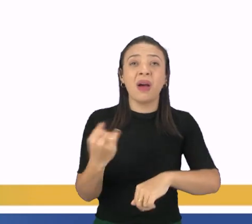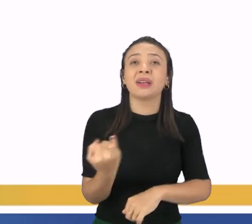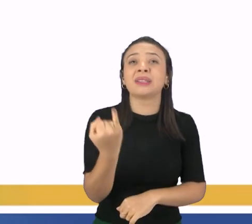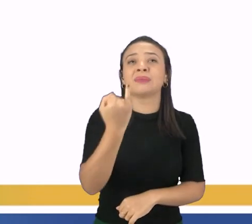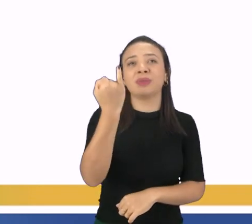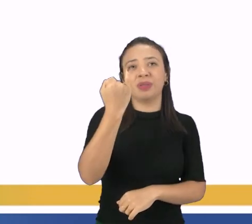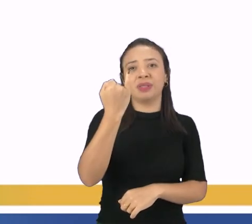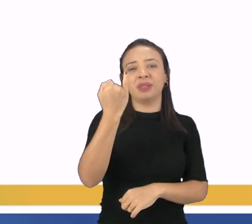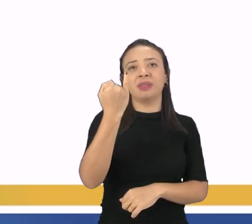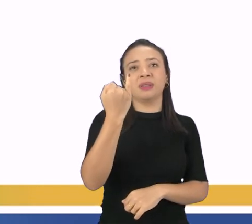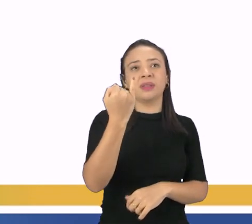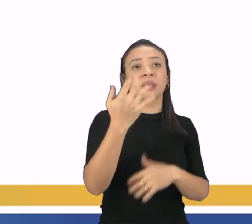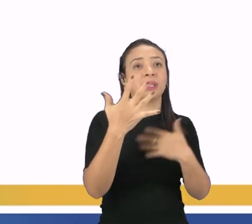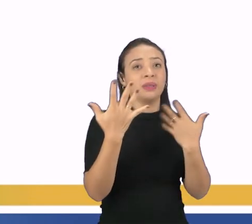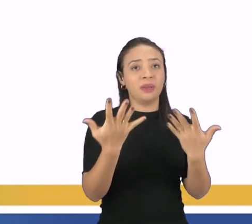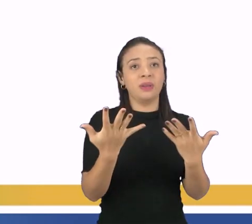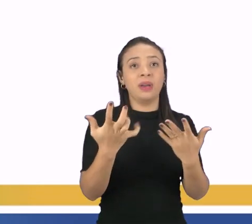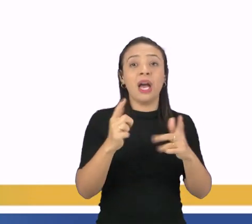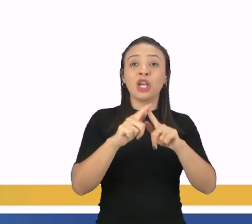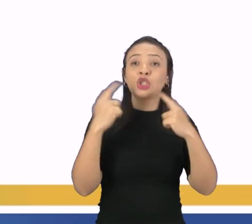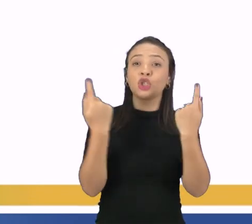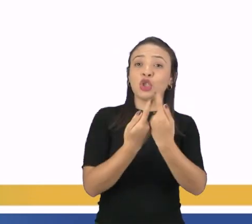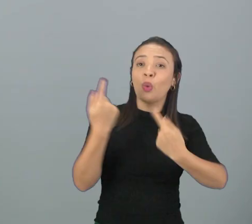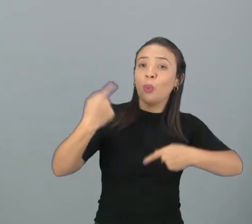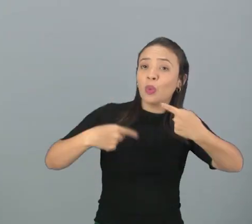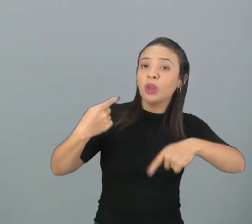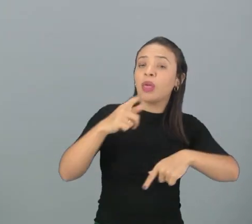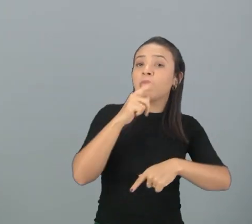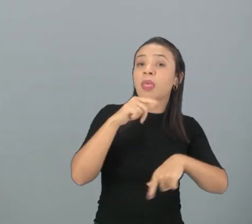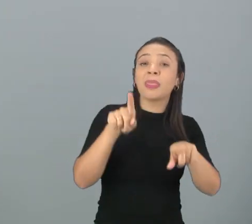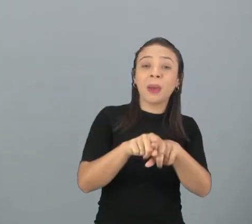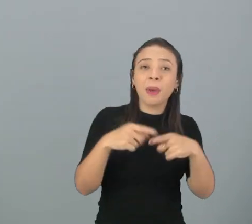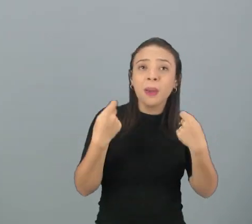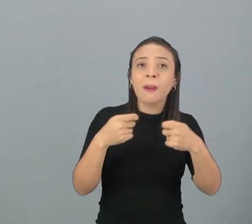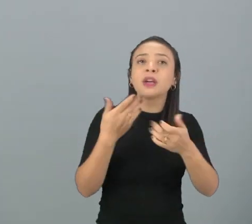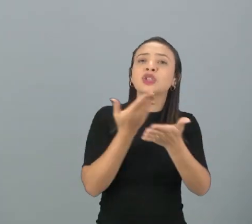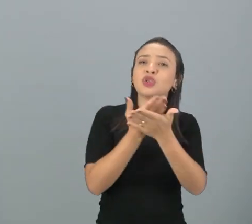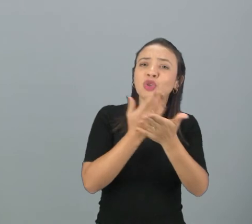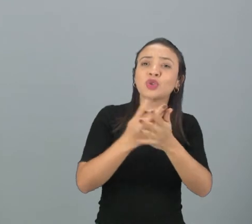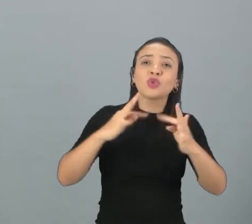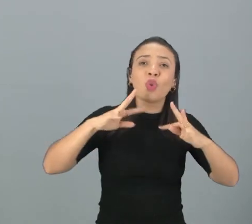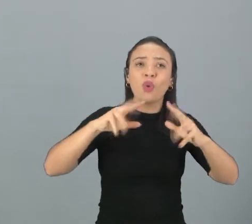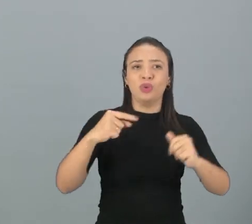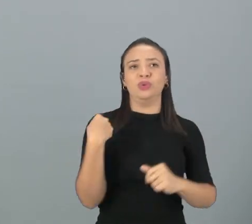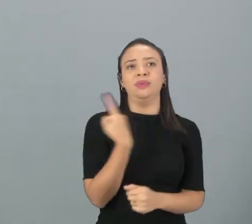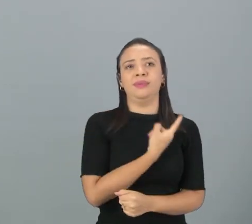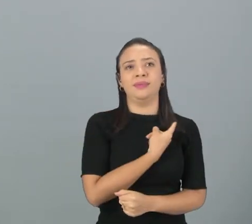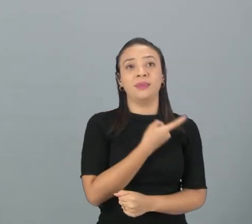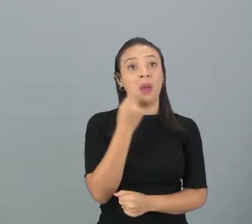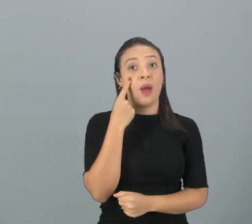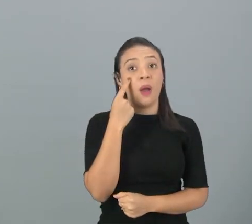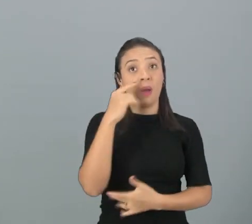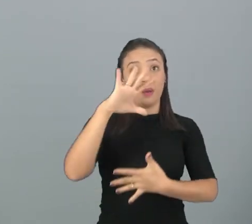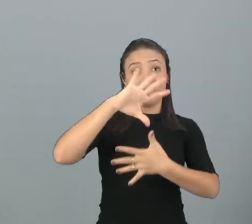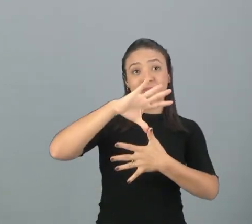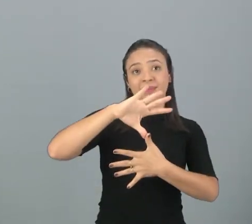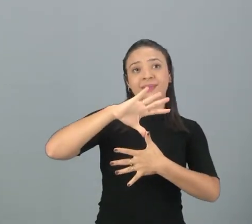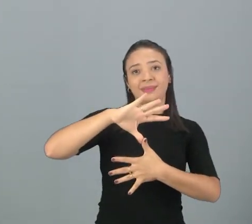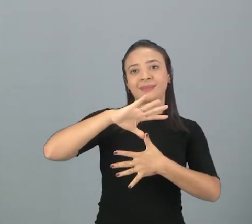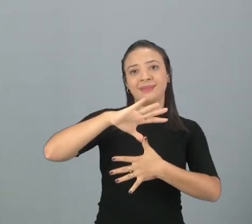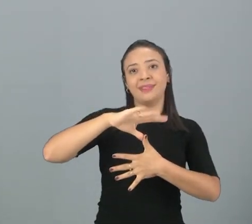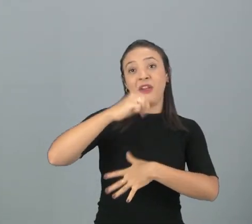atualidade então a geopolítica da água também deve ser estudada por todos nós olha só esse mapa diz tudo